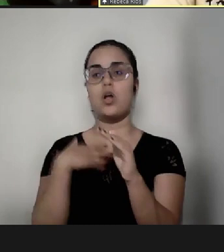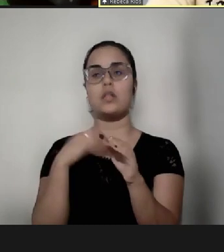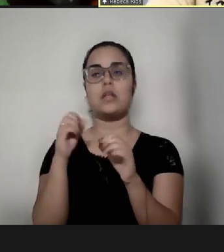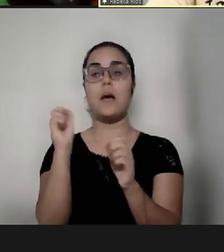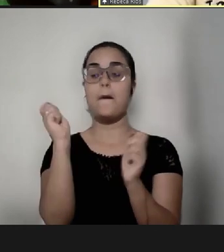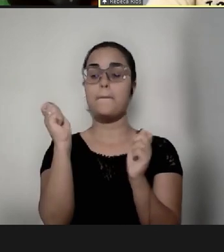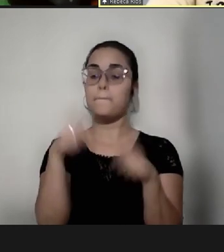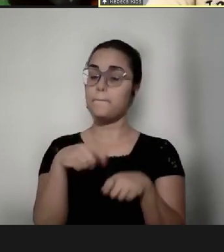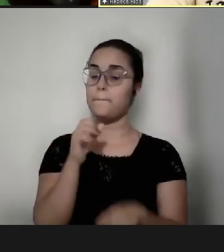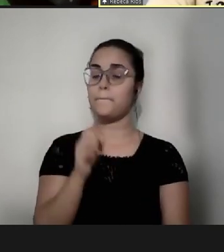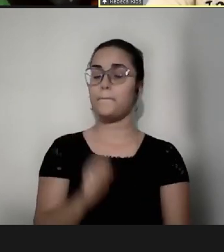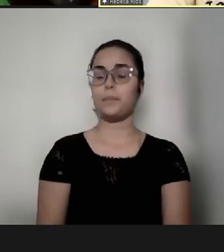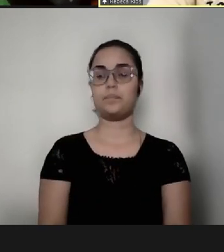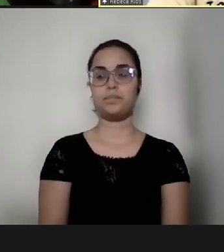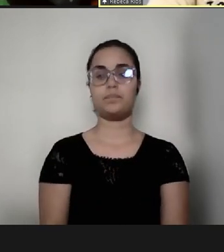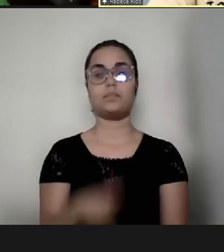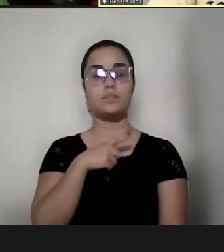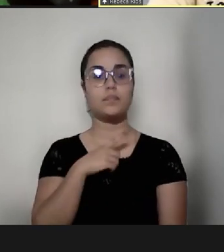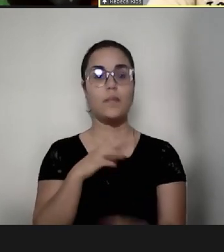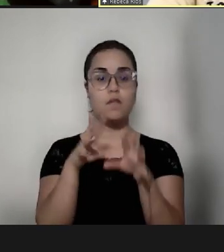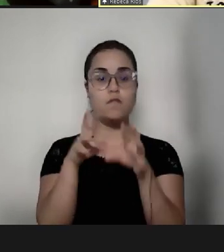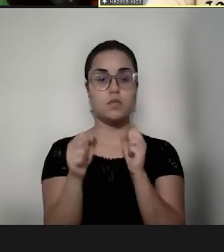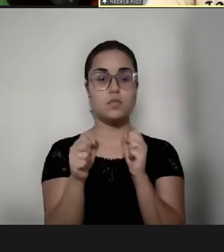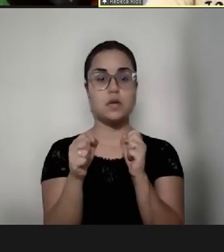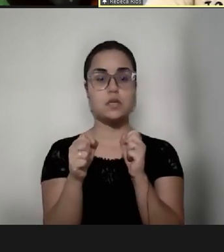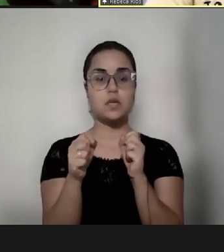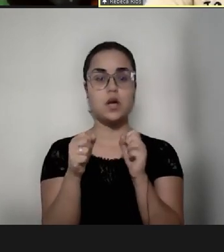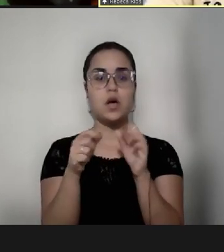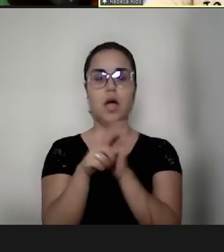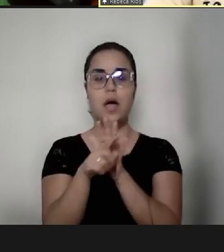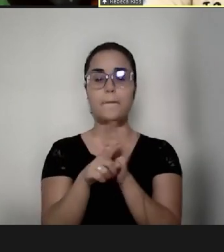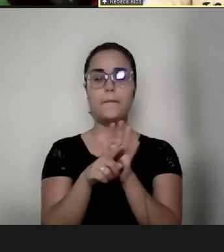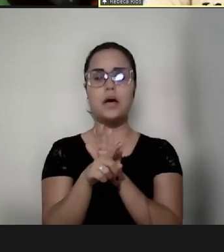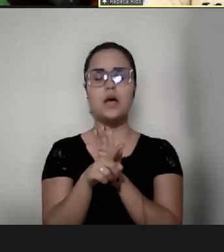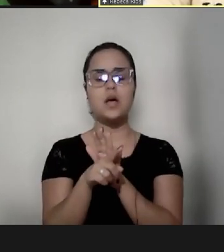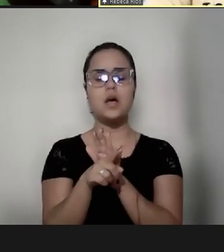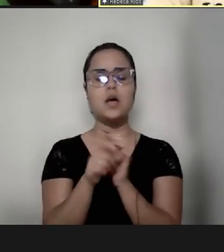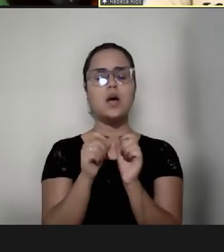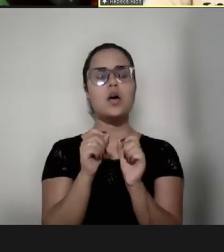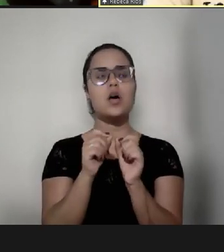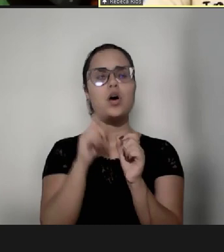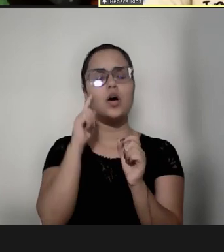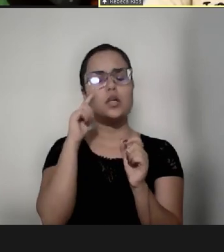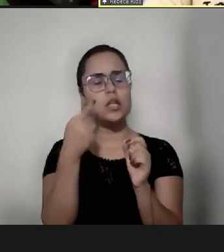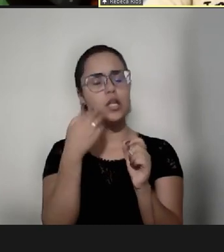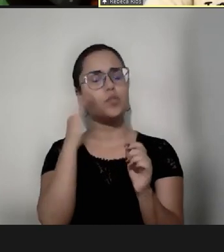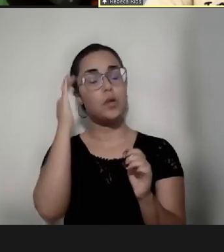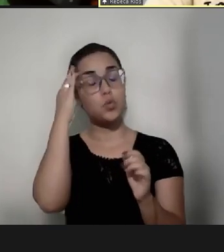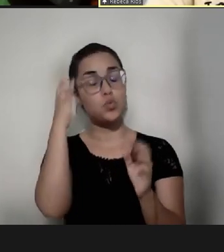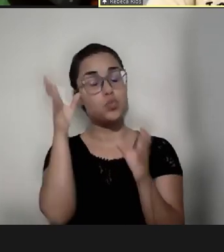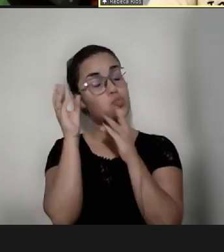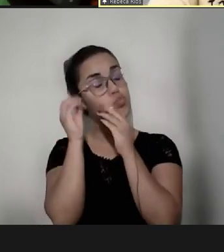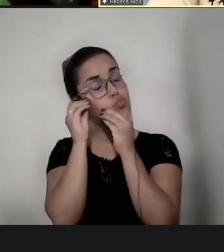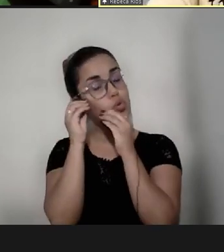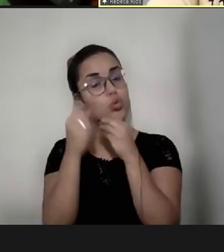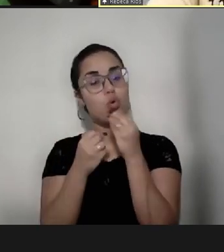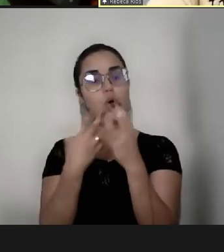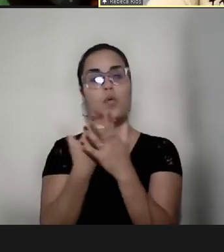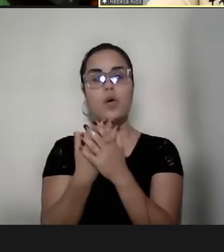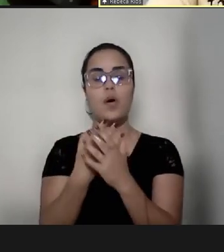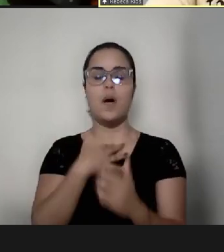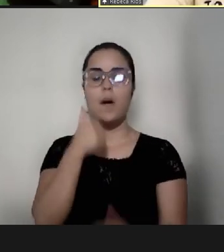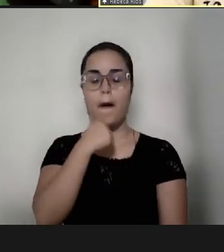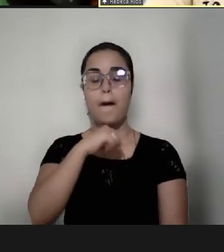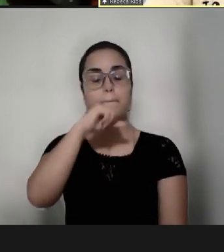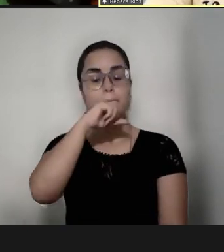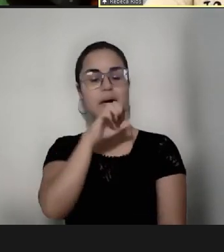e também tem formação em consultoria do sono, com ênfase em apego seguro. É mãe da Elisa, de 11 anos,